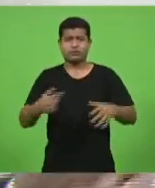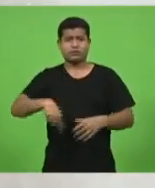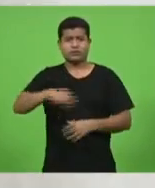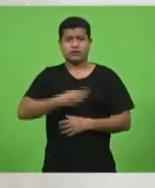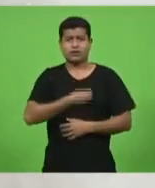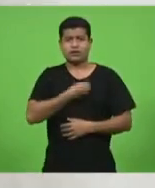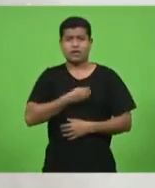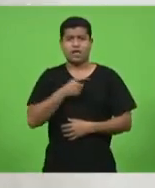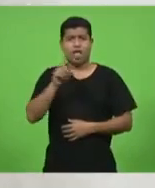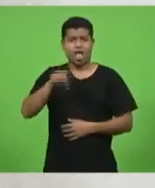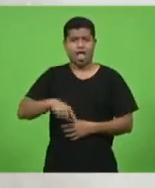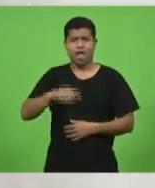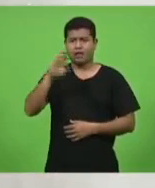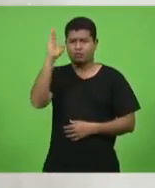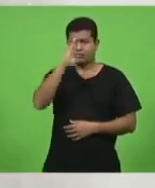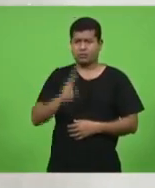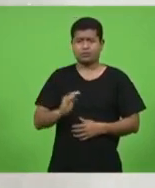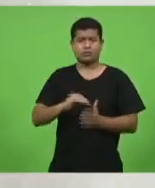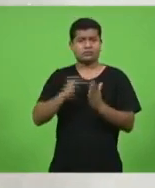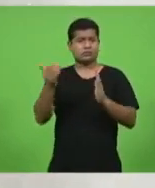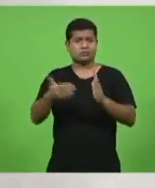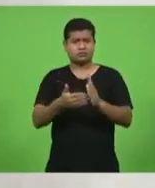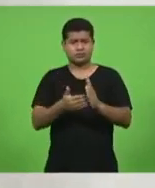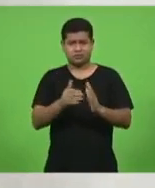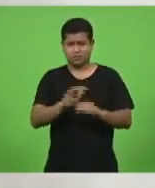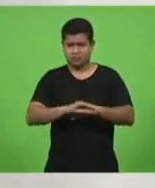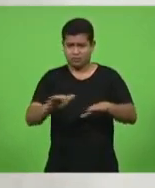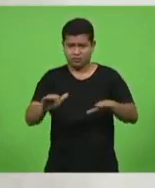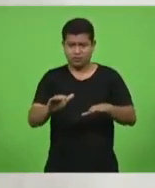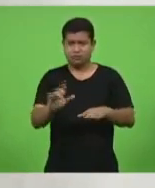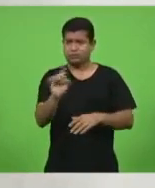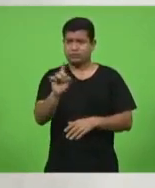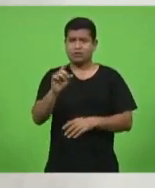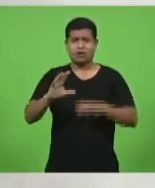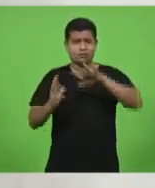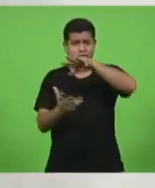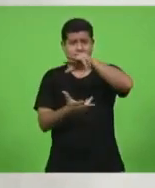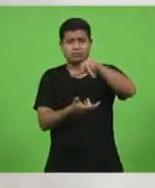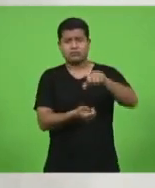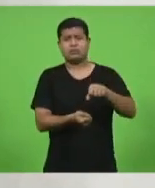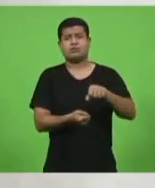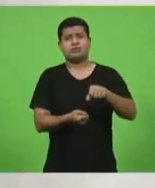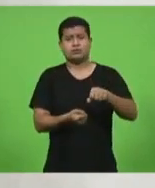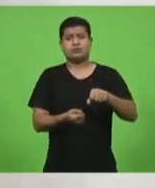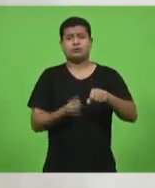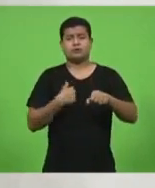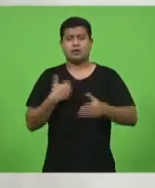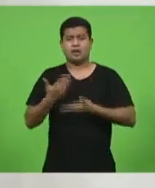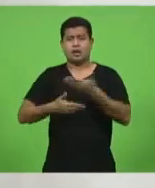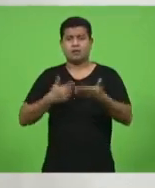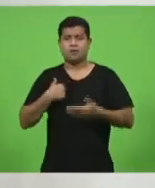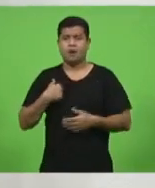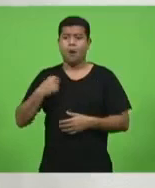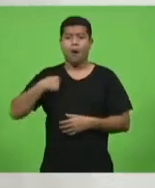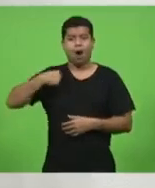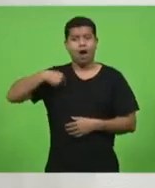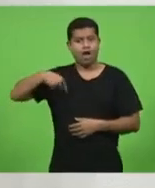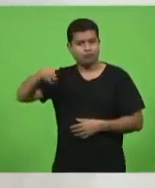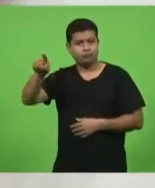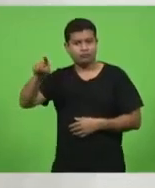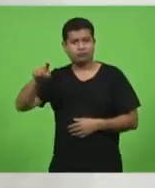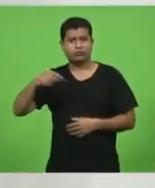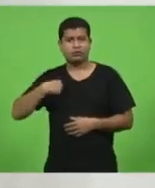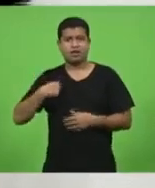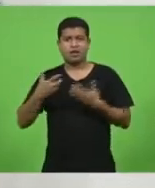Brasil, é o mundial. De uma pandemia que estamos vivendo, e querer fazer com que essas ações, ah, não, eu vou, eu quero a